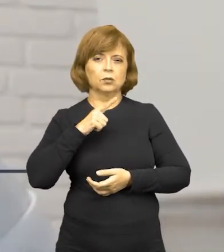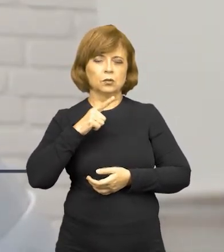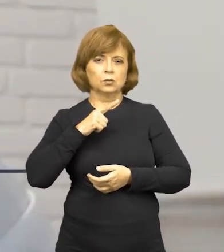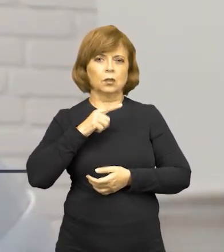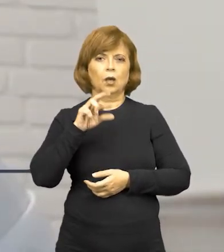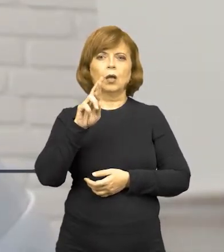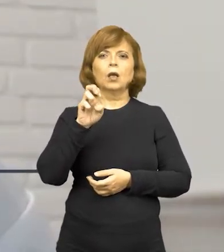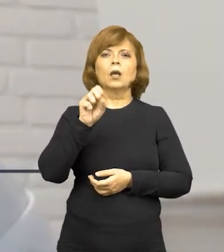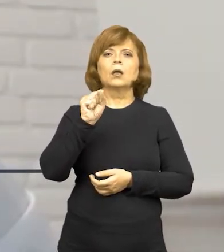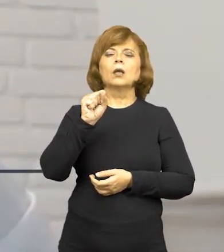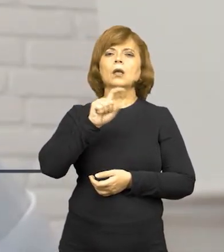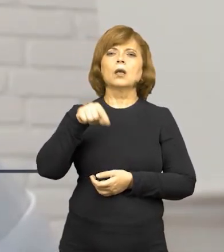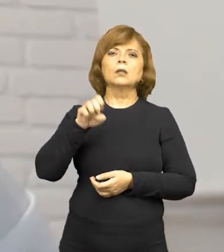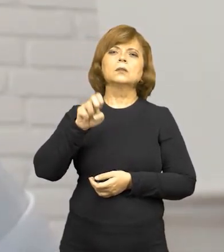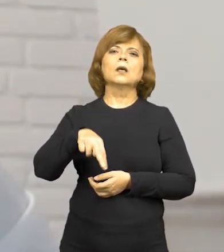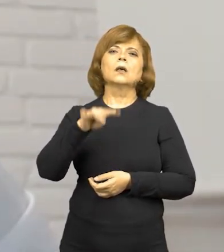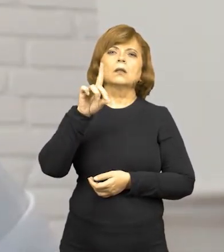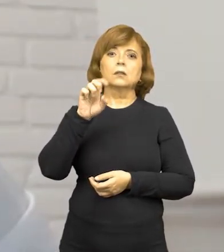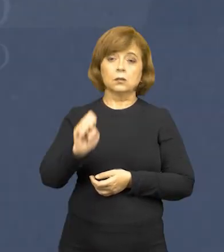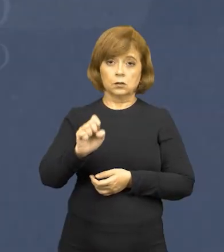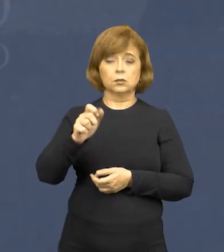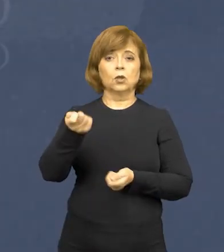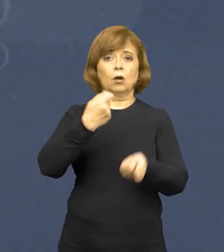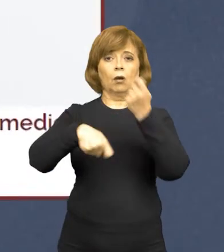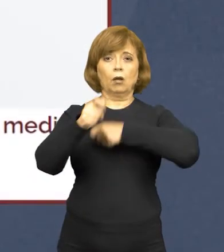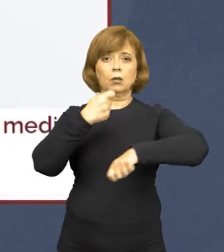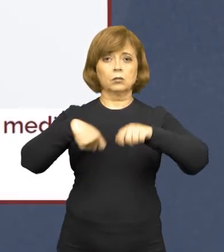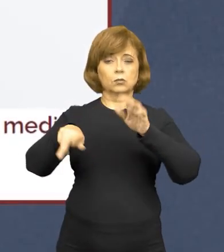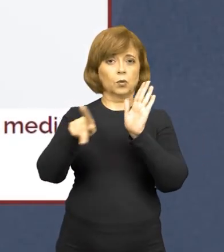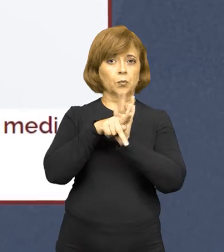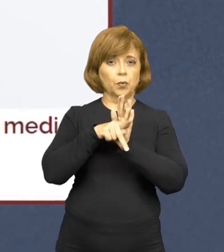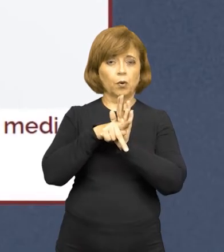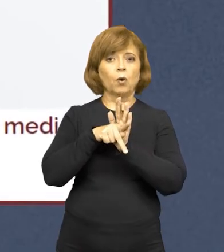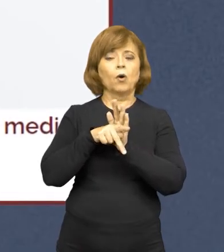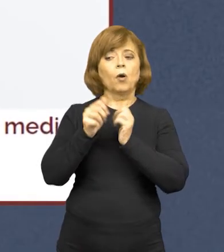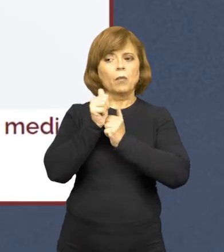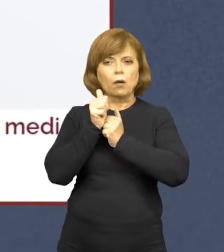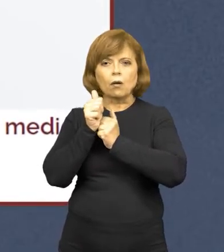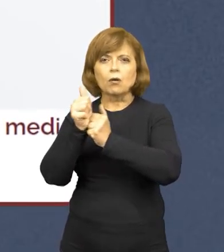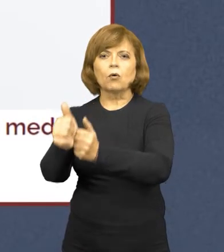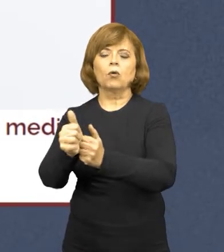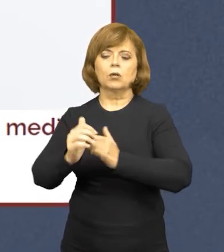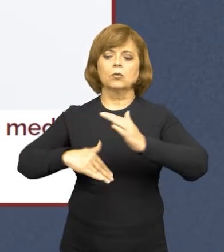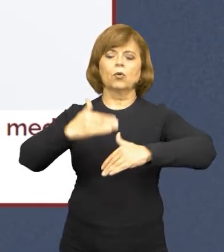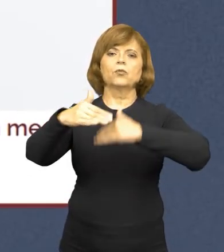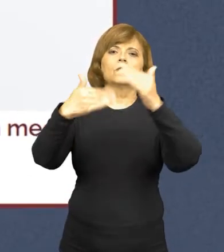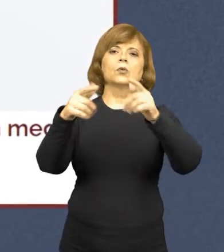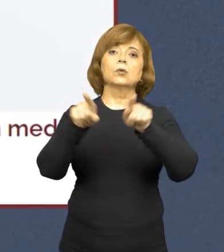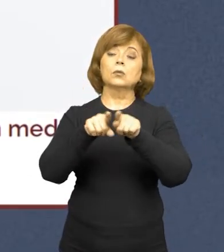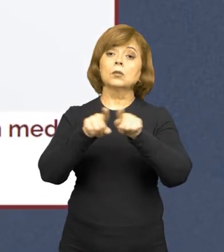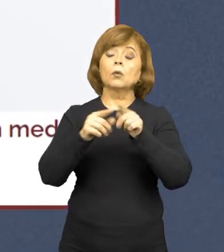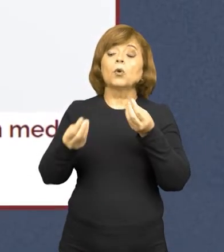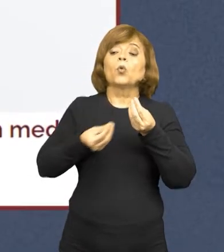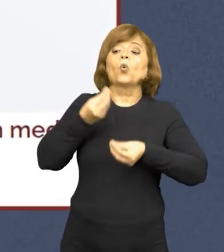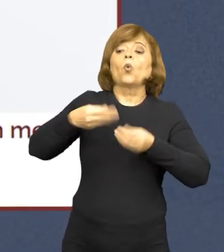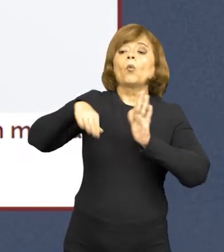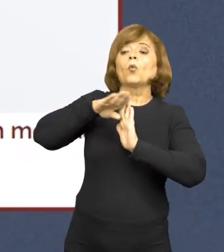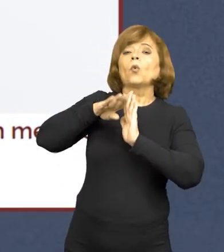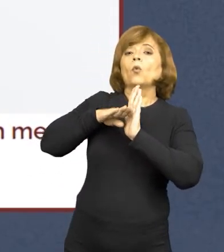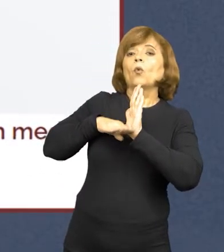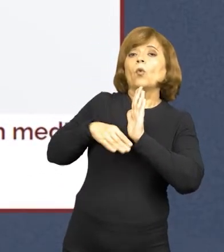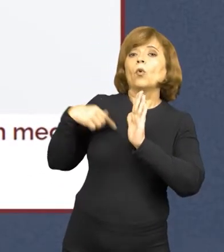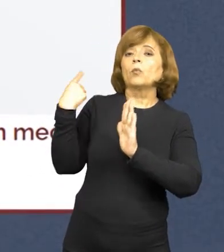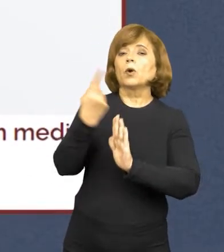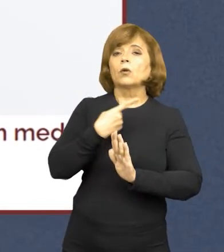Resende instaurou um procedimento administrativo próprio para acompanhar tanto a evolução do quadro quanto as medidas que vinham sendo